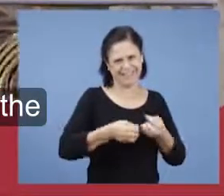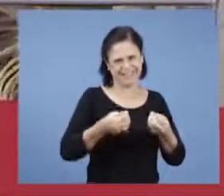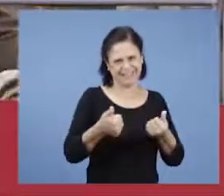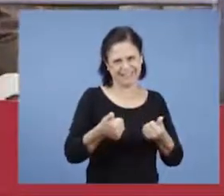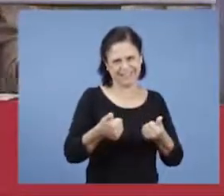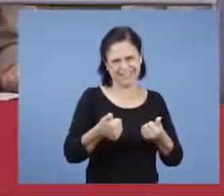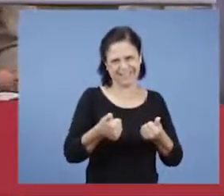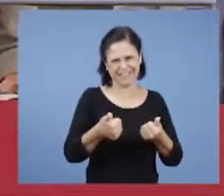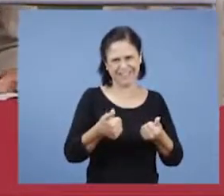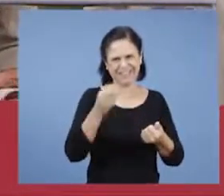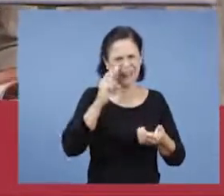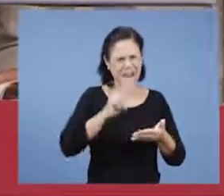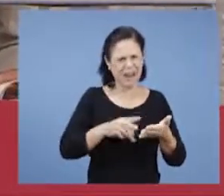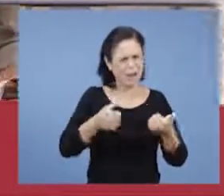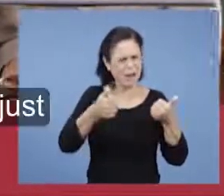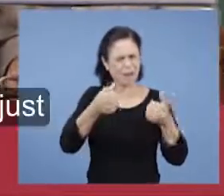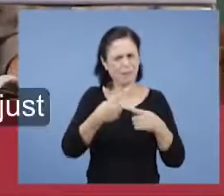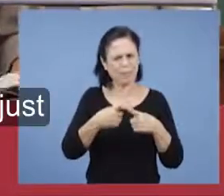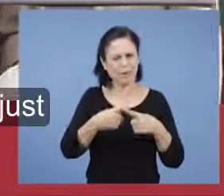agora estou com a...